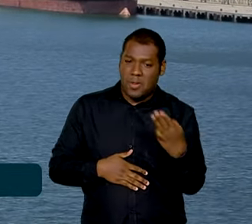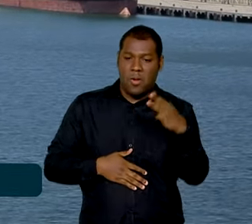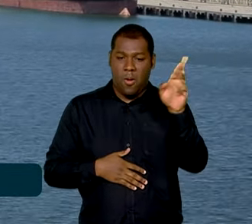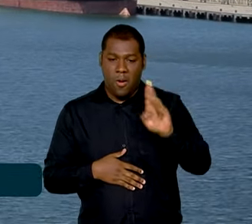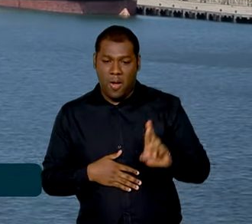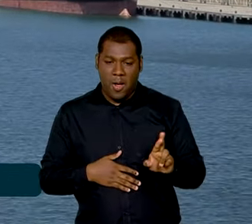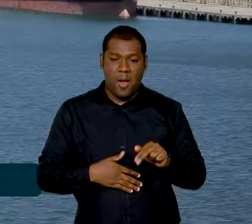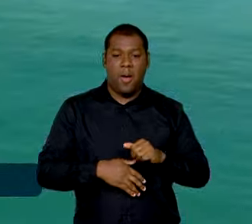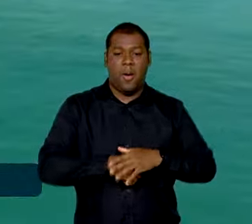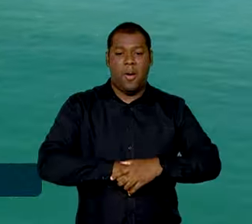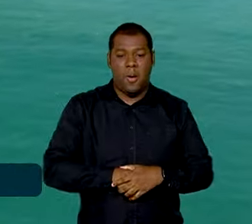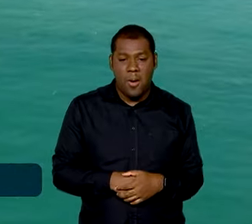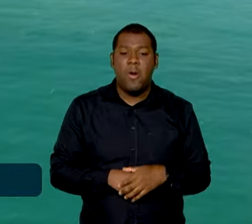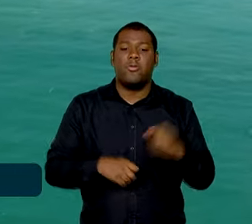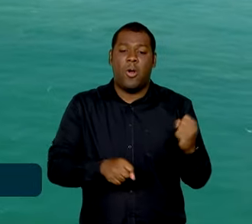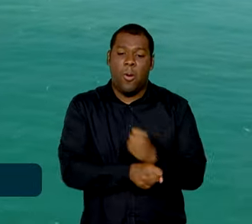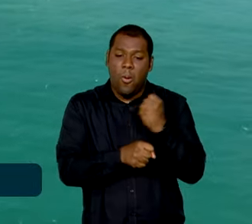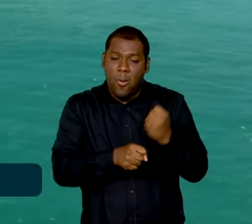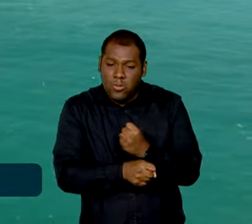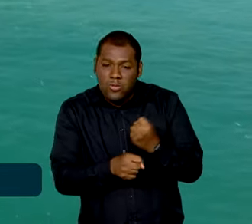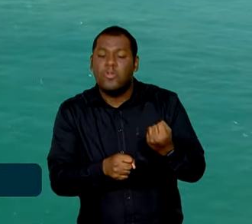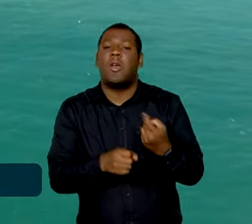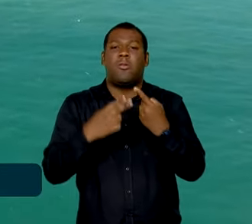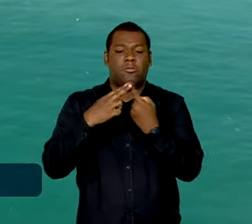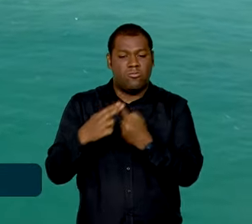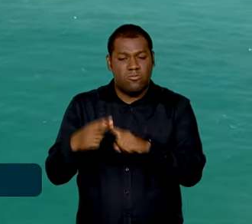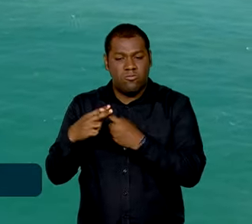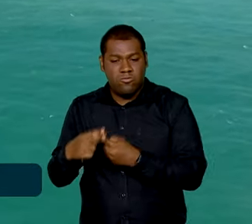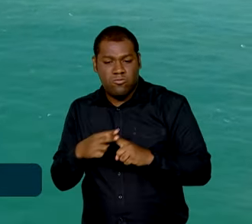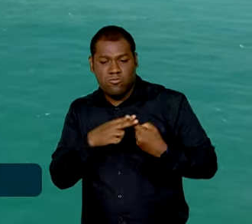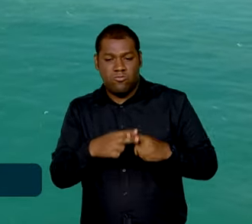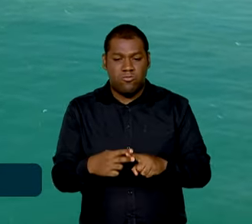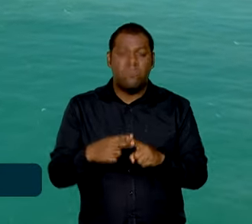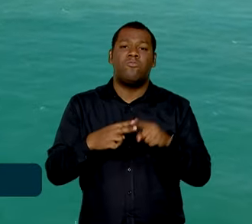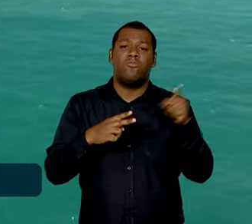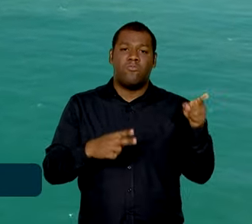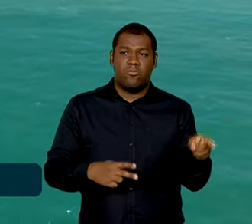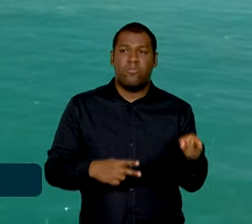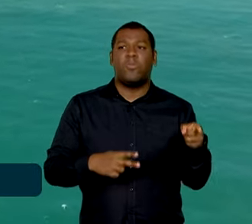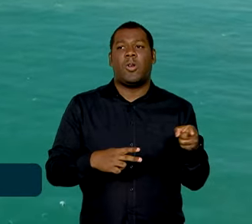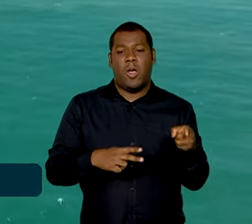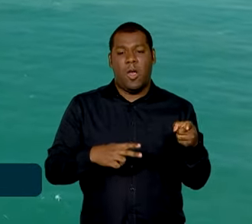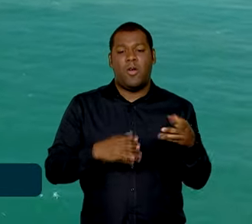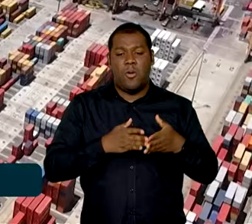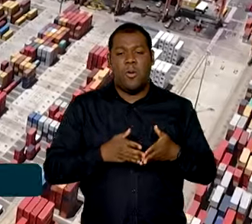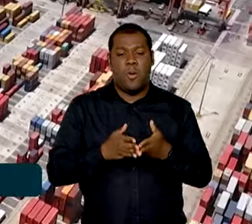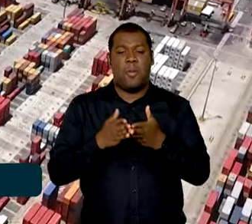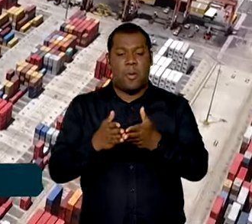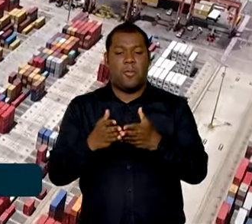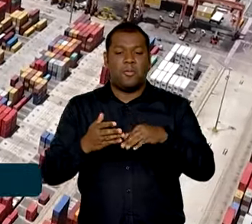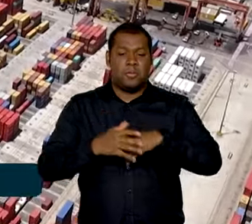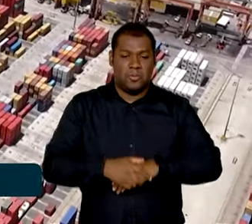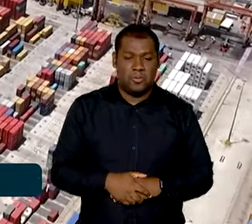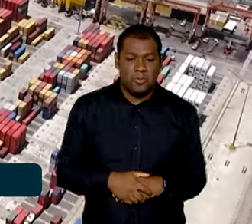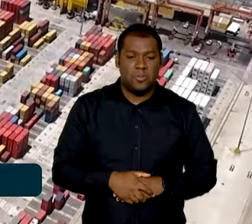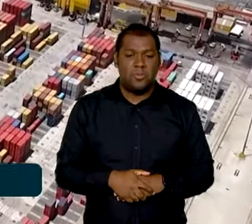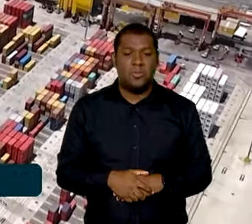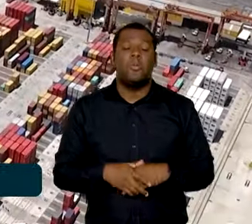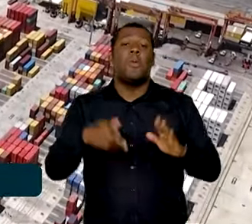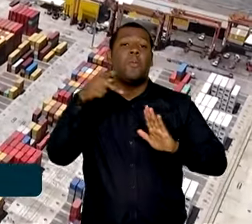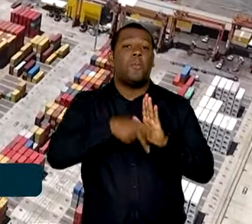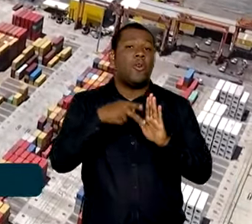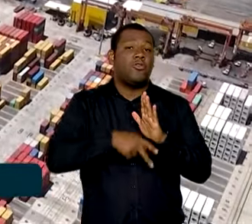para dragagem, construção e recuperação de terminais fluviais e outras ações. 16 novos